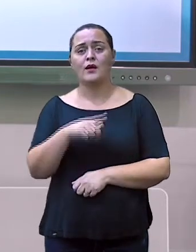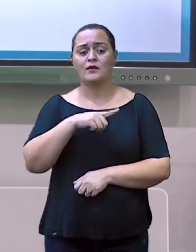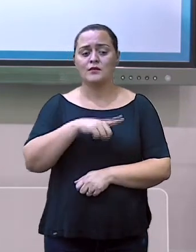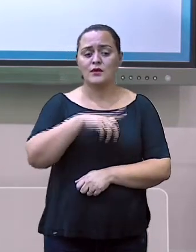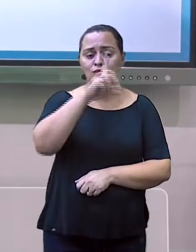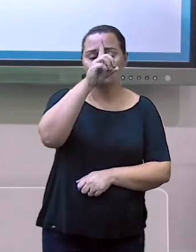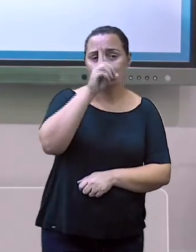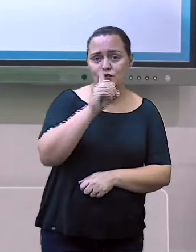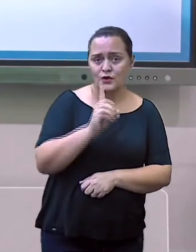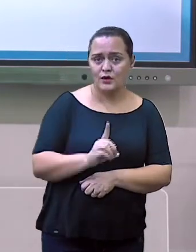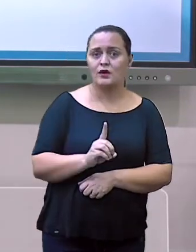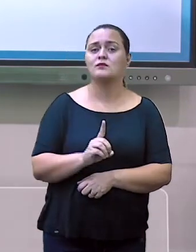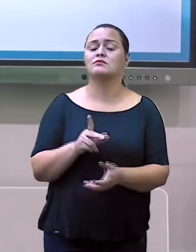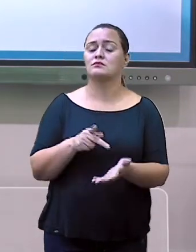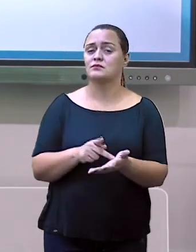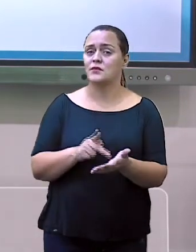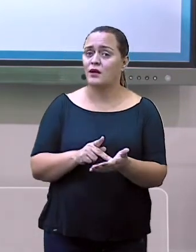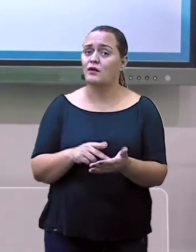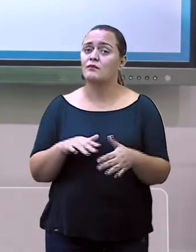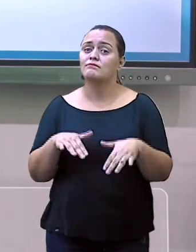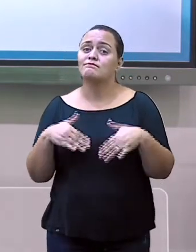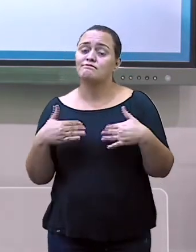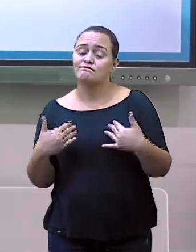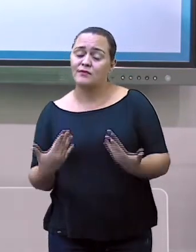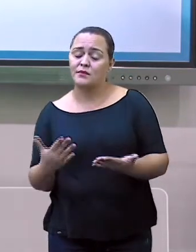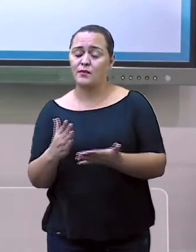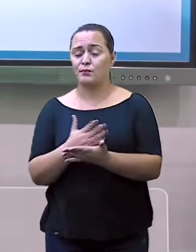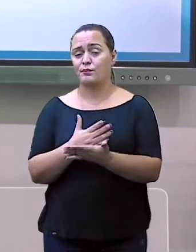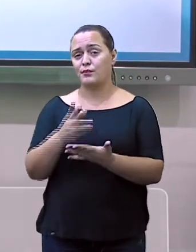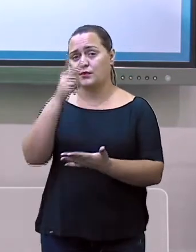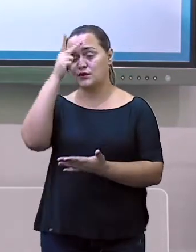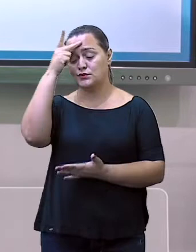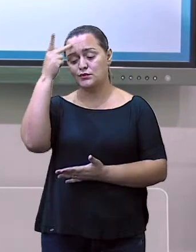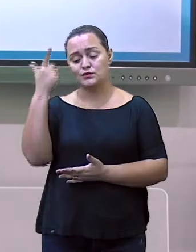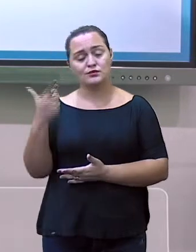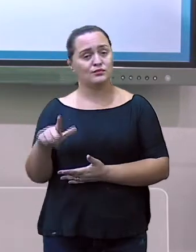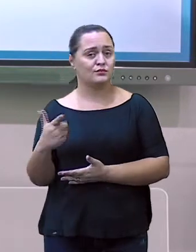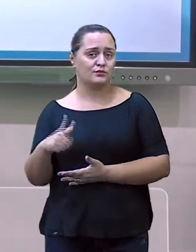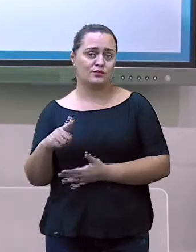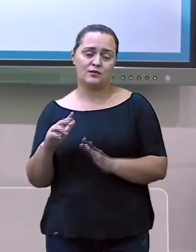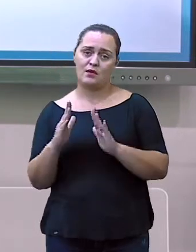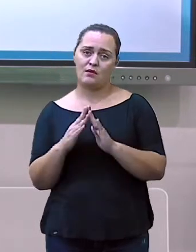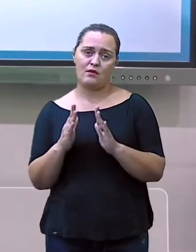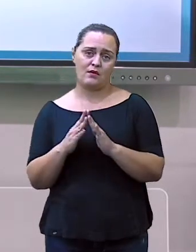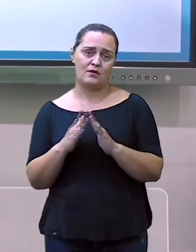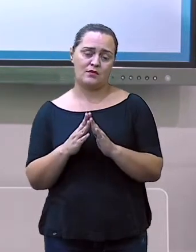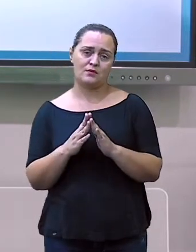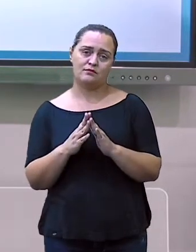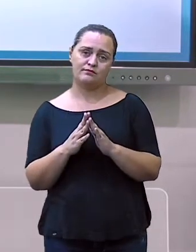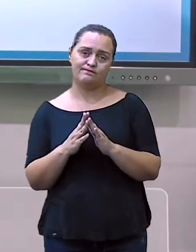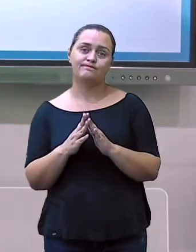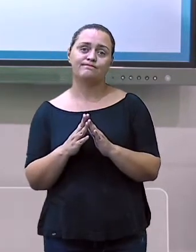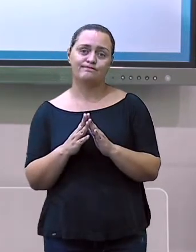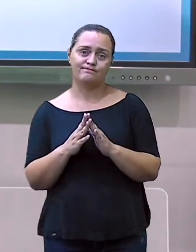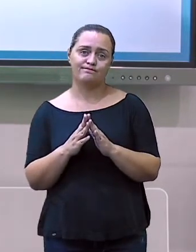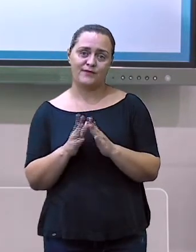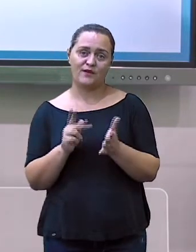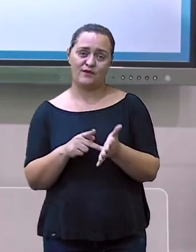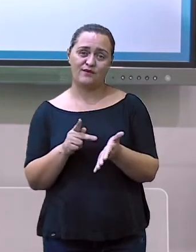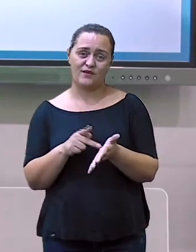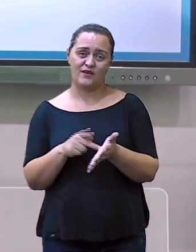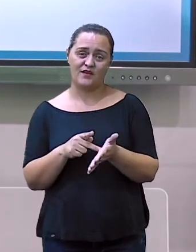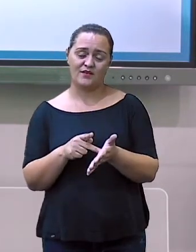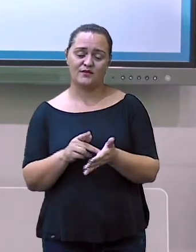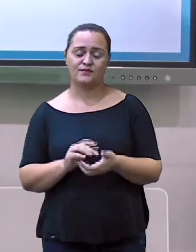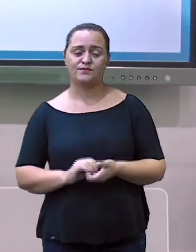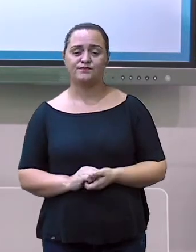algumas pessoas ainda não têm a sua moradia, a sua casa, o seu lar. Ok? Vamos continuar.